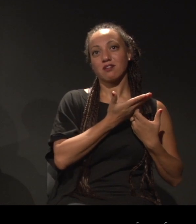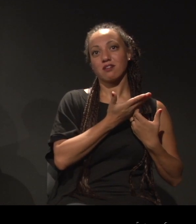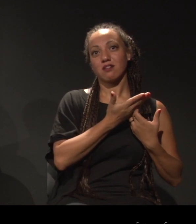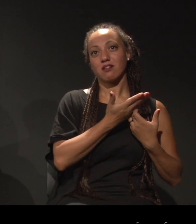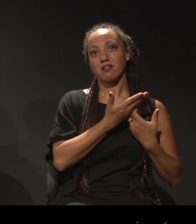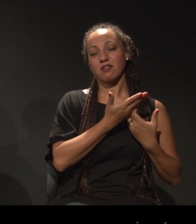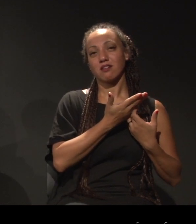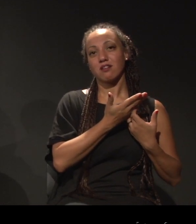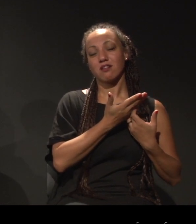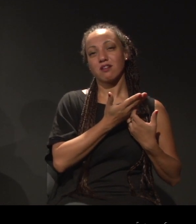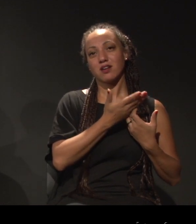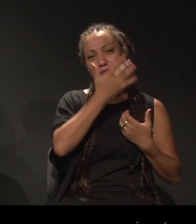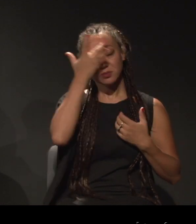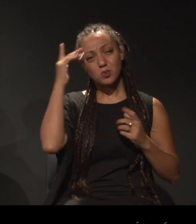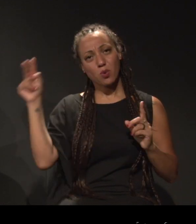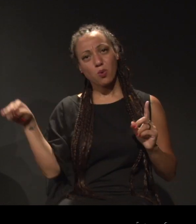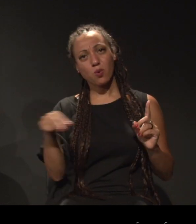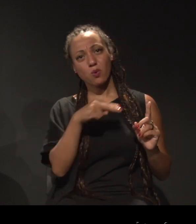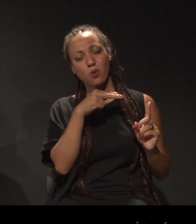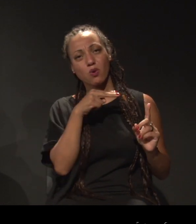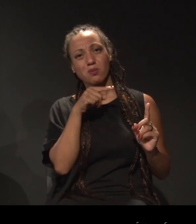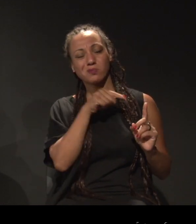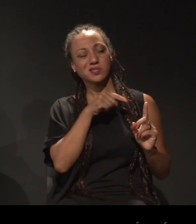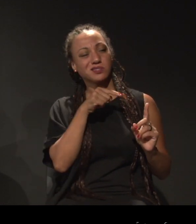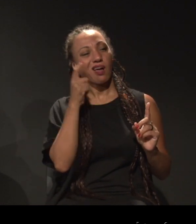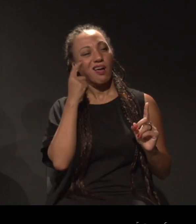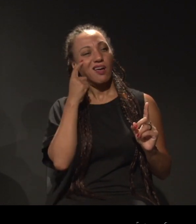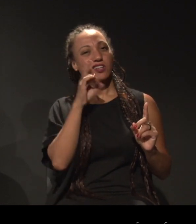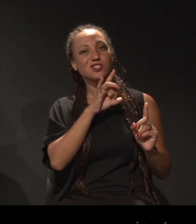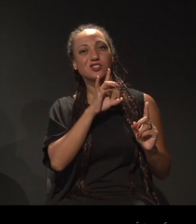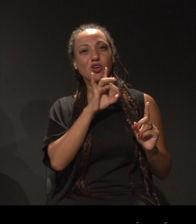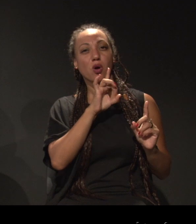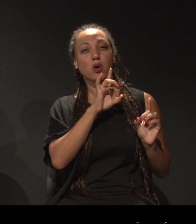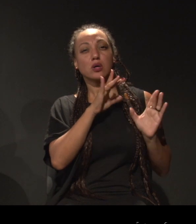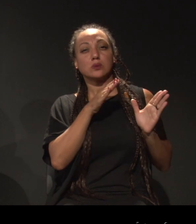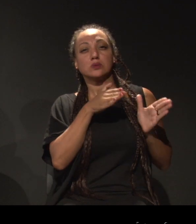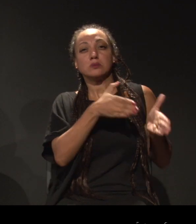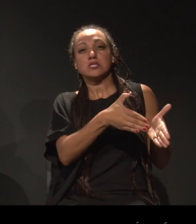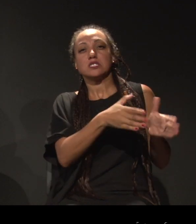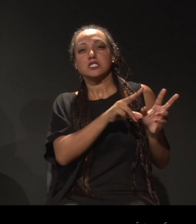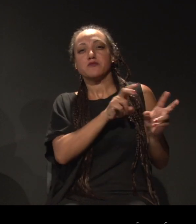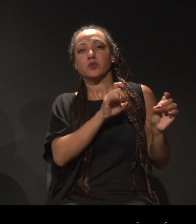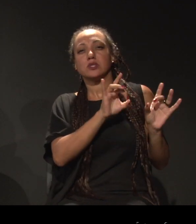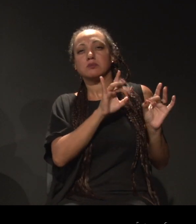Ainda são vistas e tratadas no lugar da especificidade.